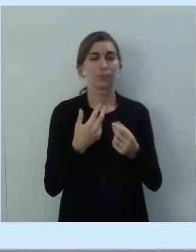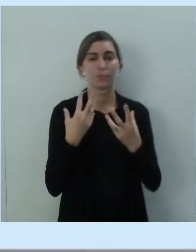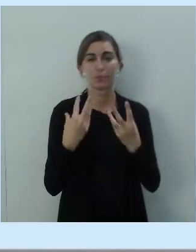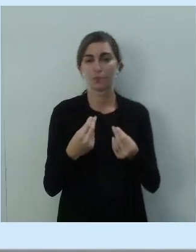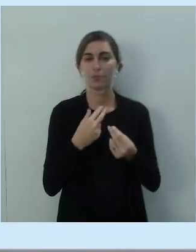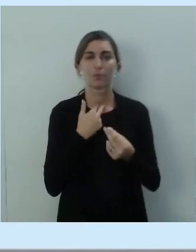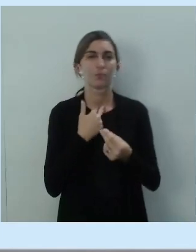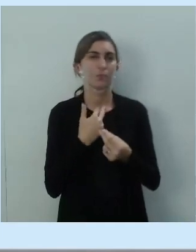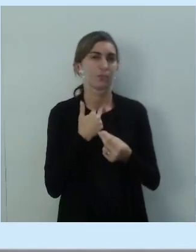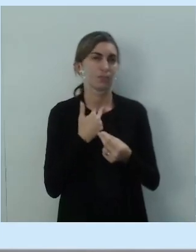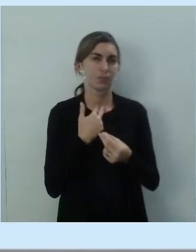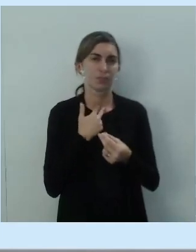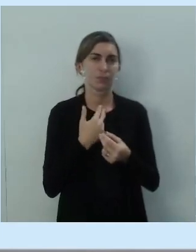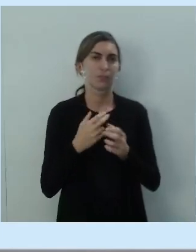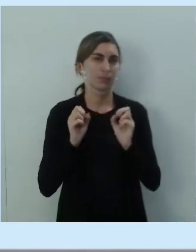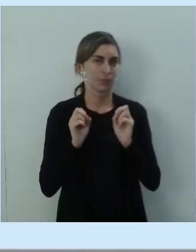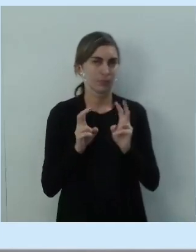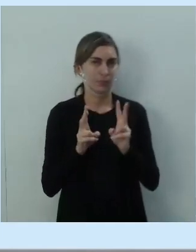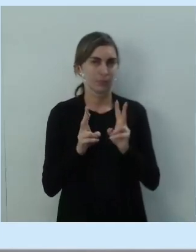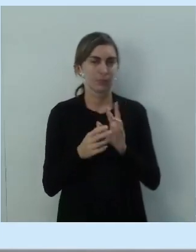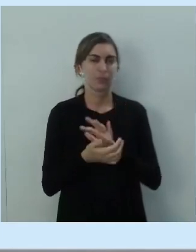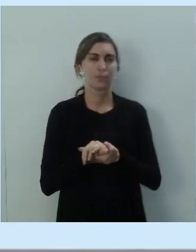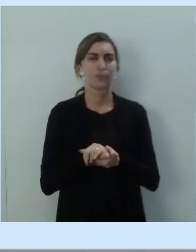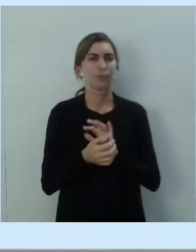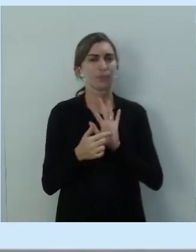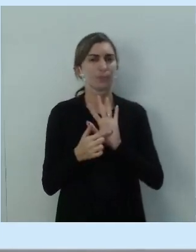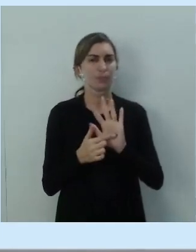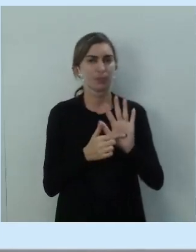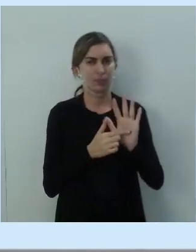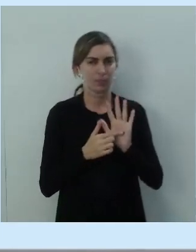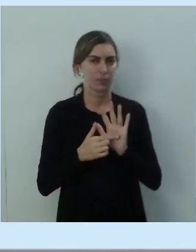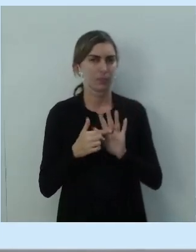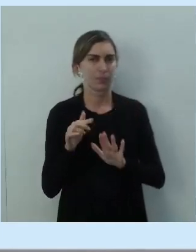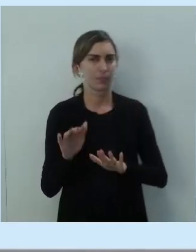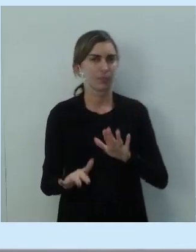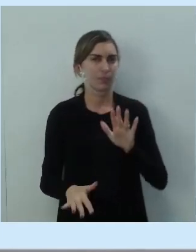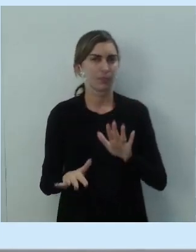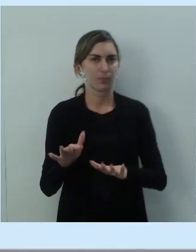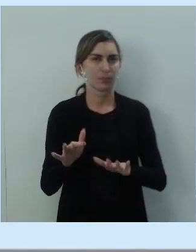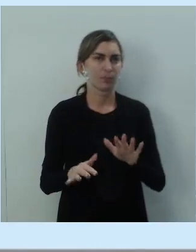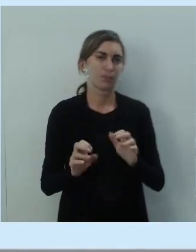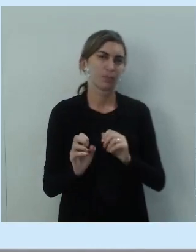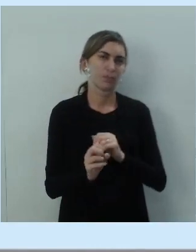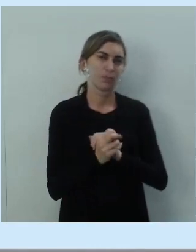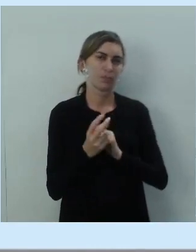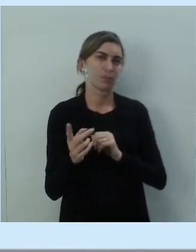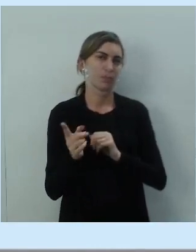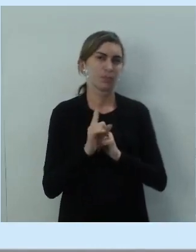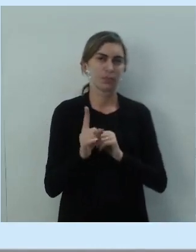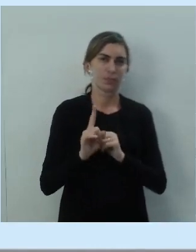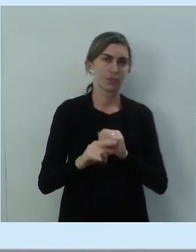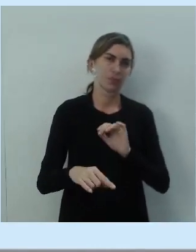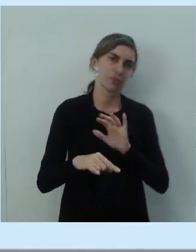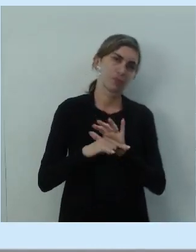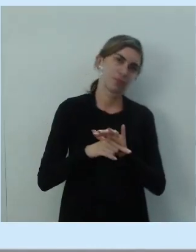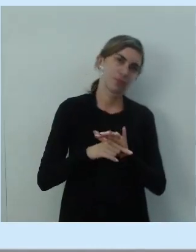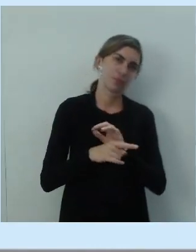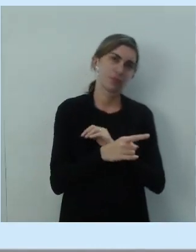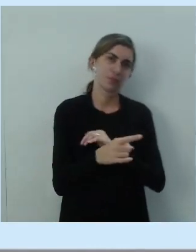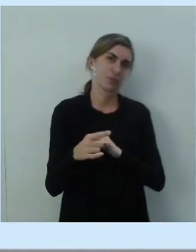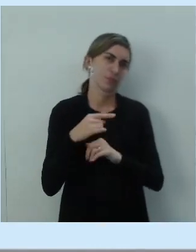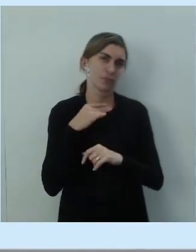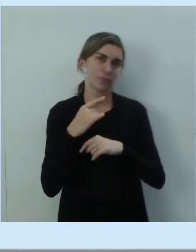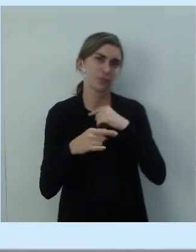ocupado. Ok? Então, aí indica essa possibilidade ou não, em caso negativo, de você não